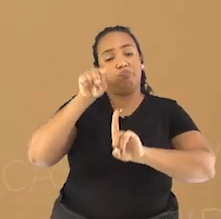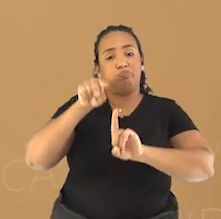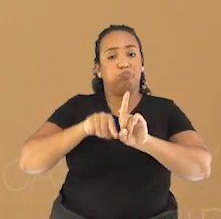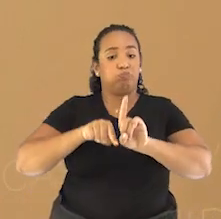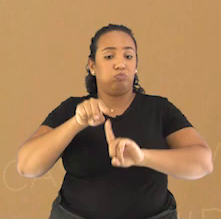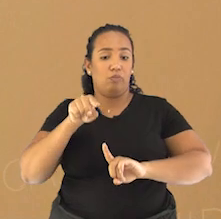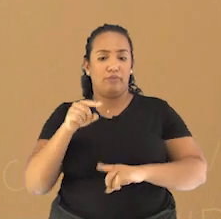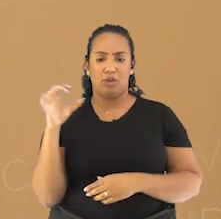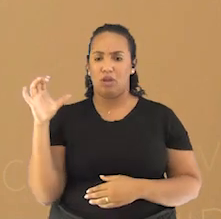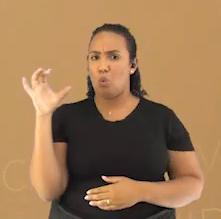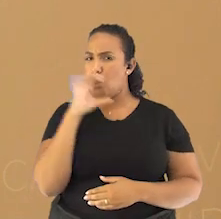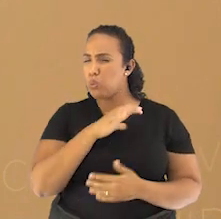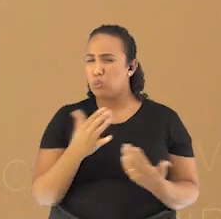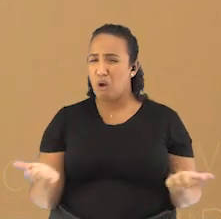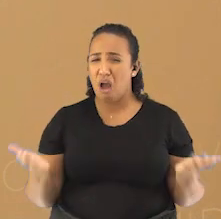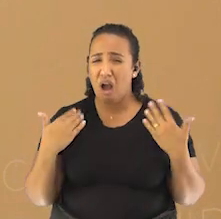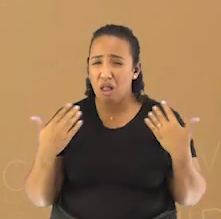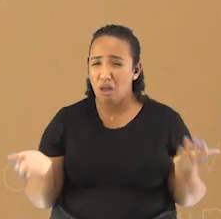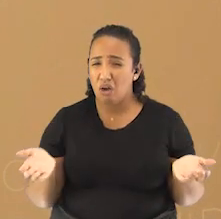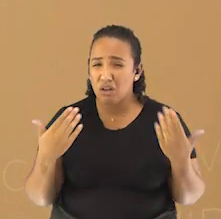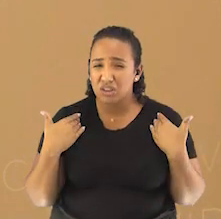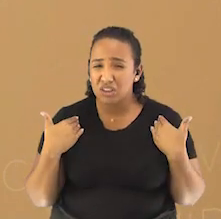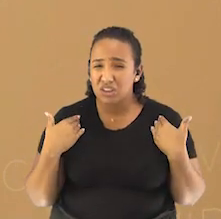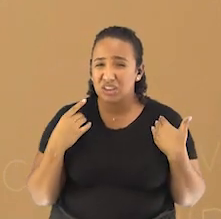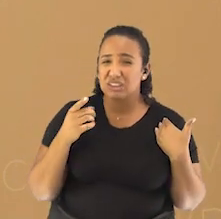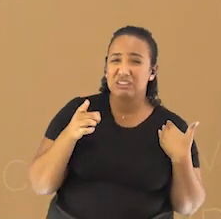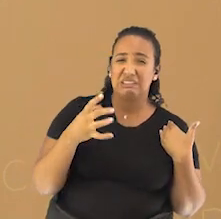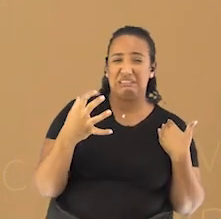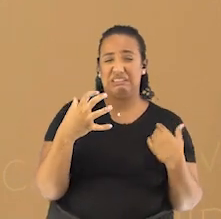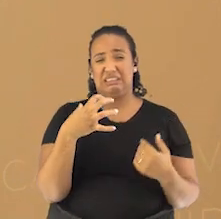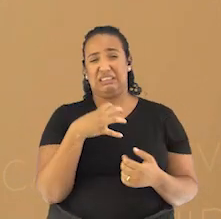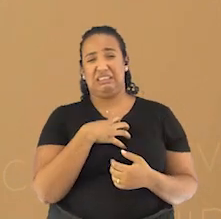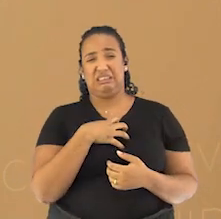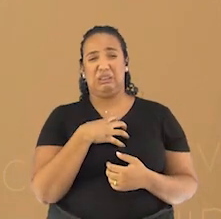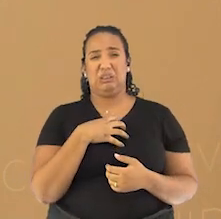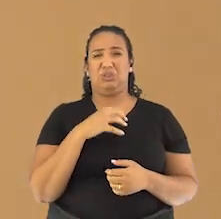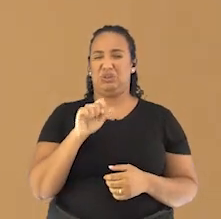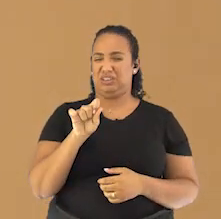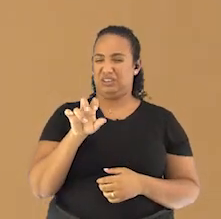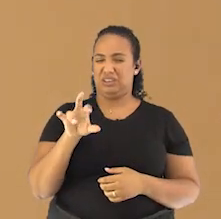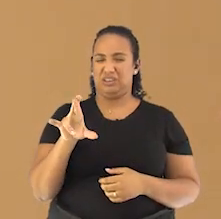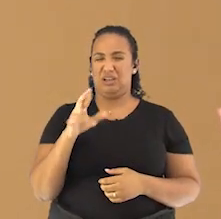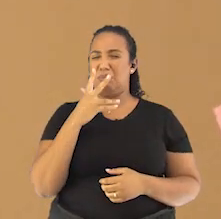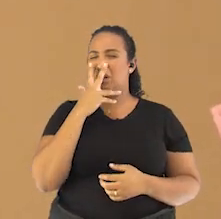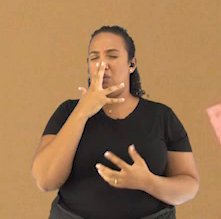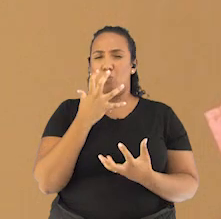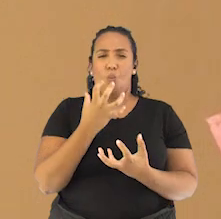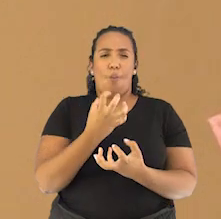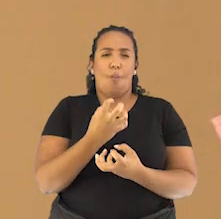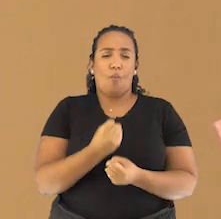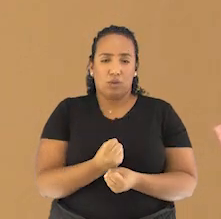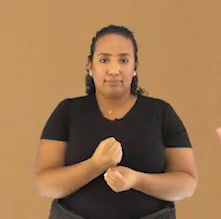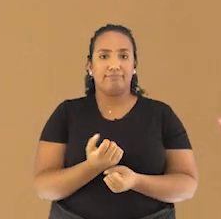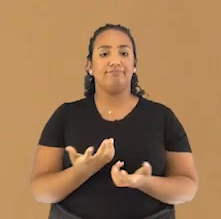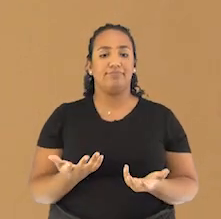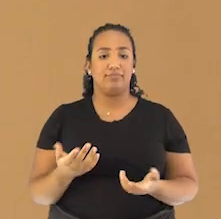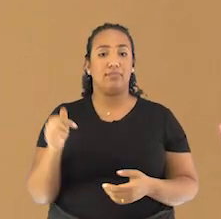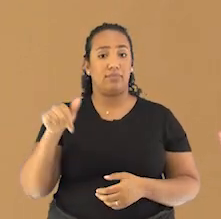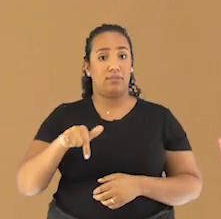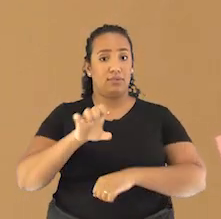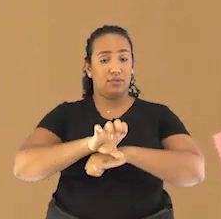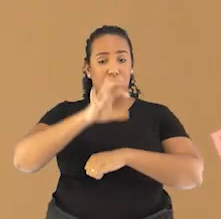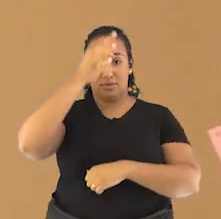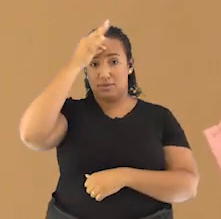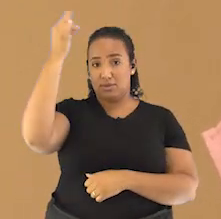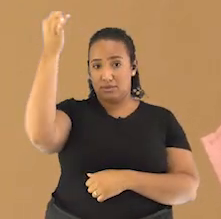Faz muito calor? Você sente como seco ou úmido o ar? No Espírito Santo temos temperaturas médias